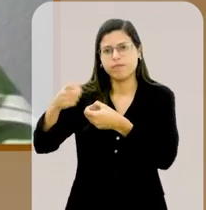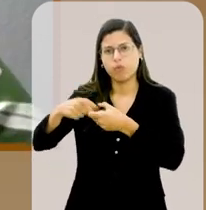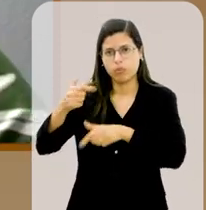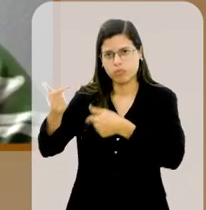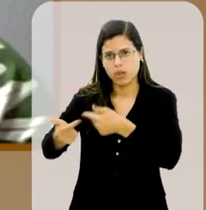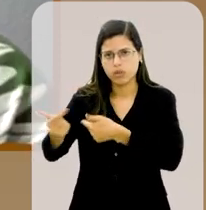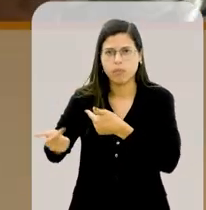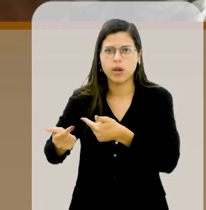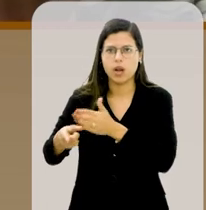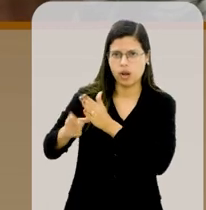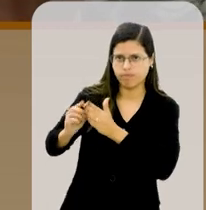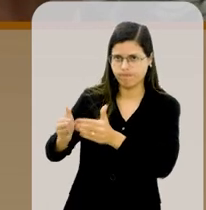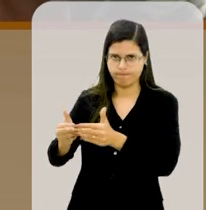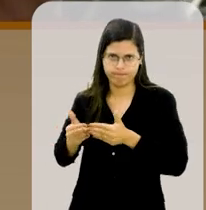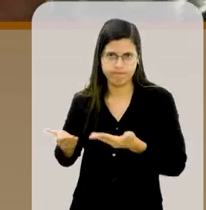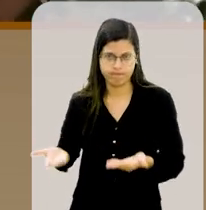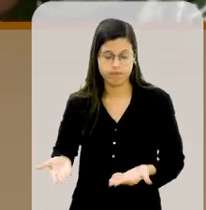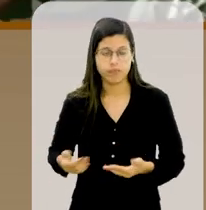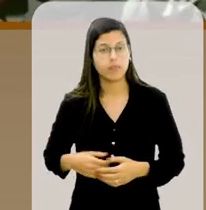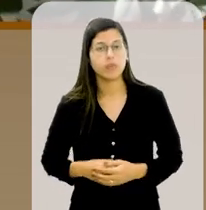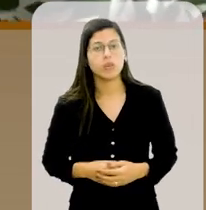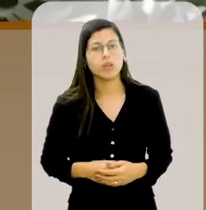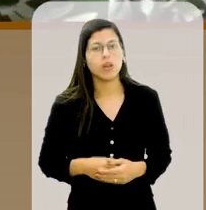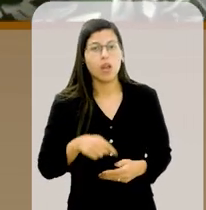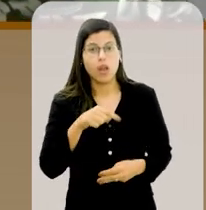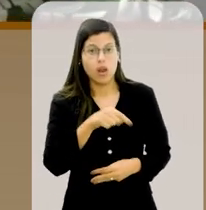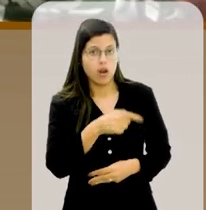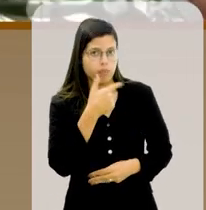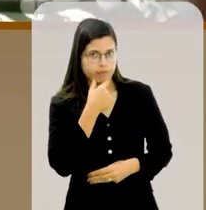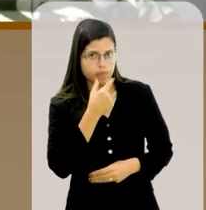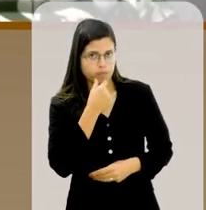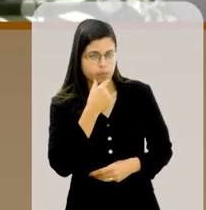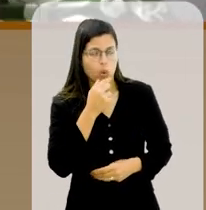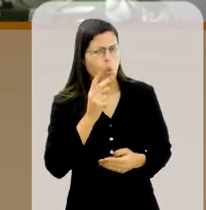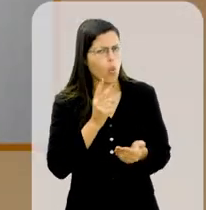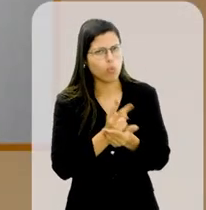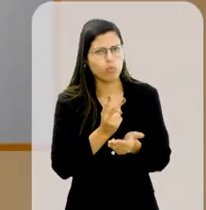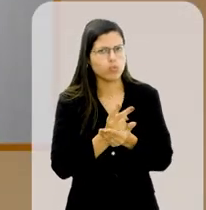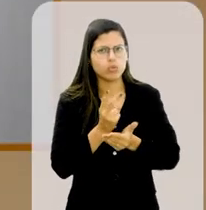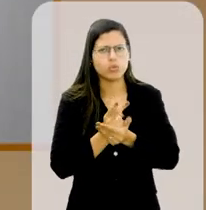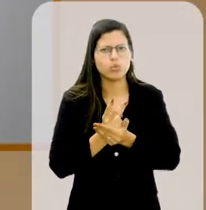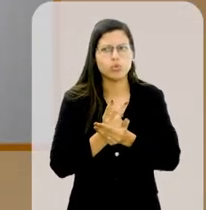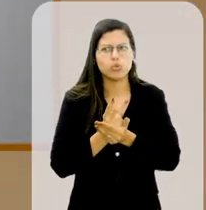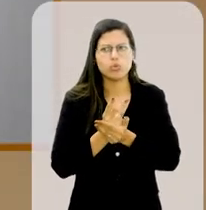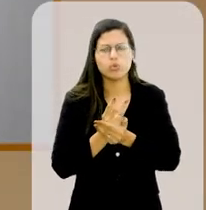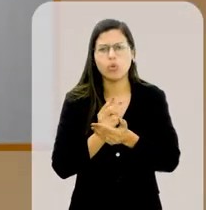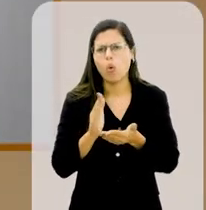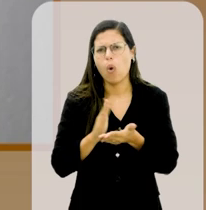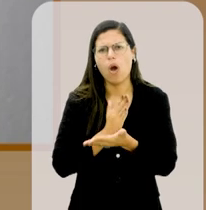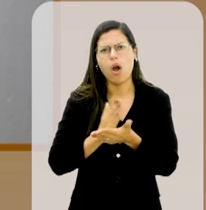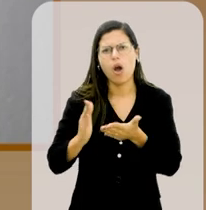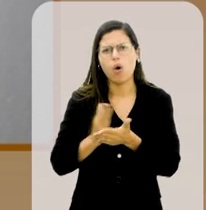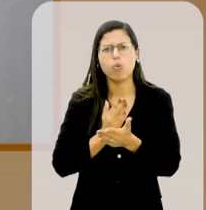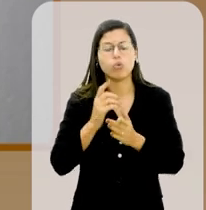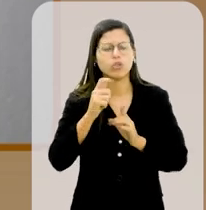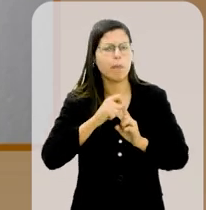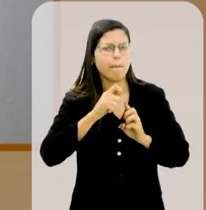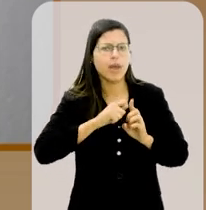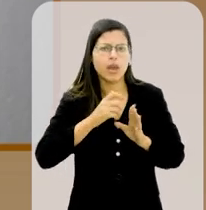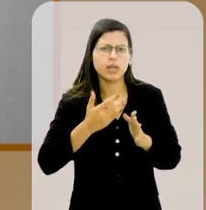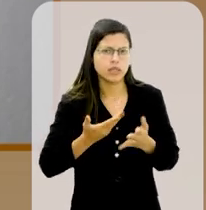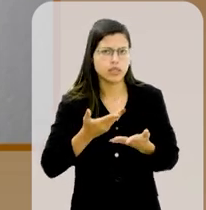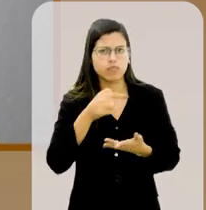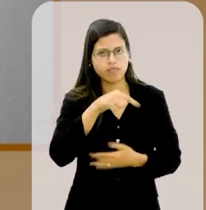do qual eu estava afastada. Ele continuou mais alguns dias, alguns poucos